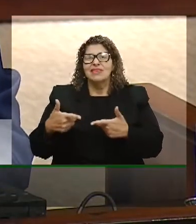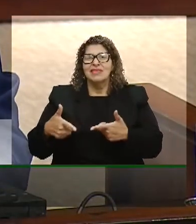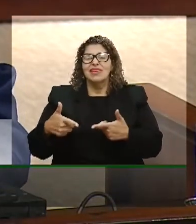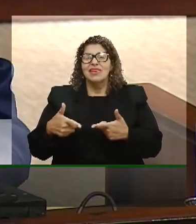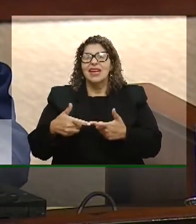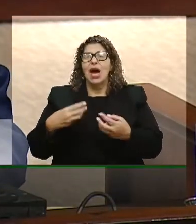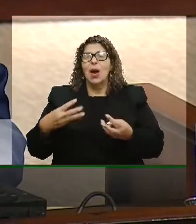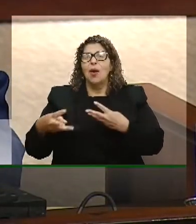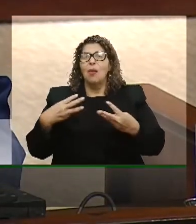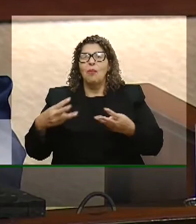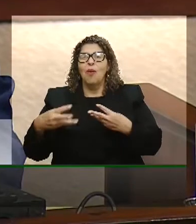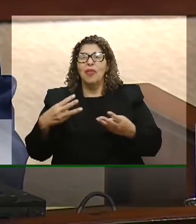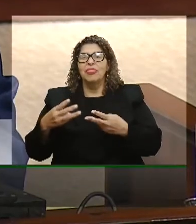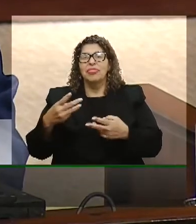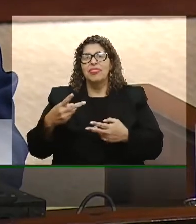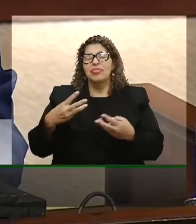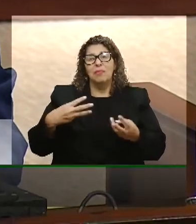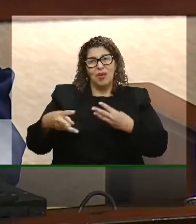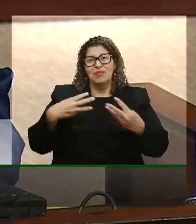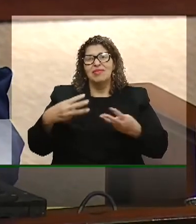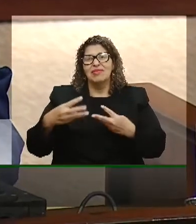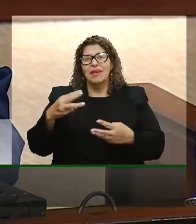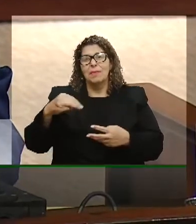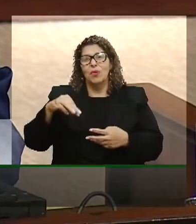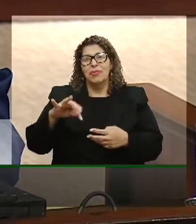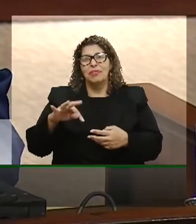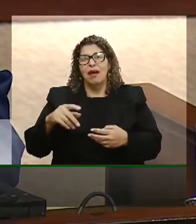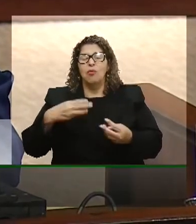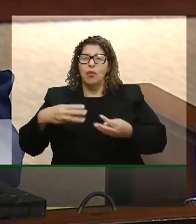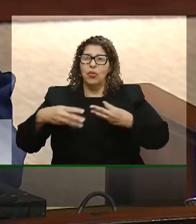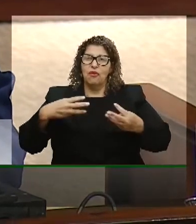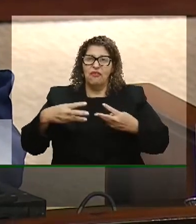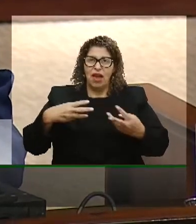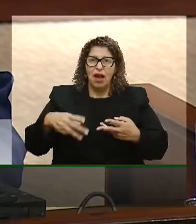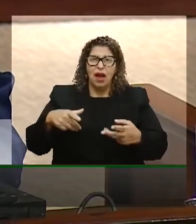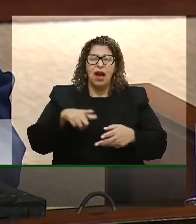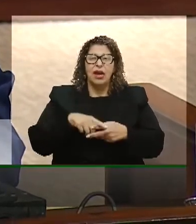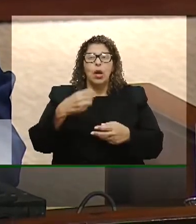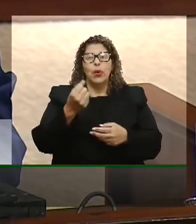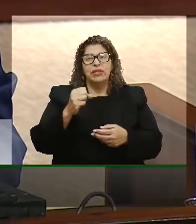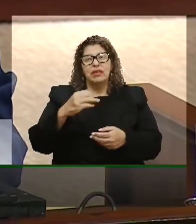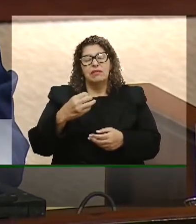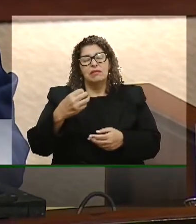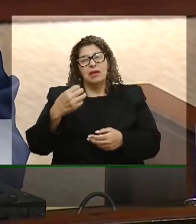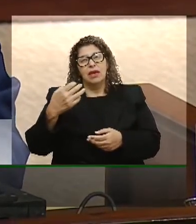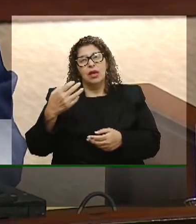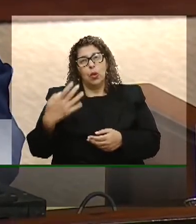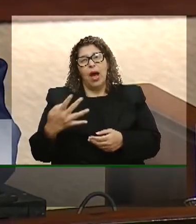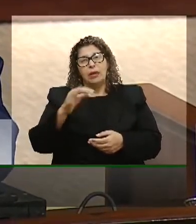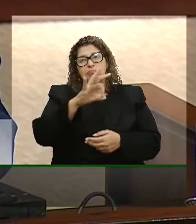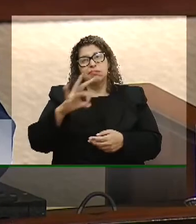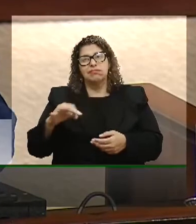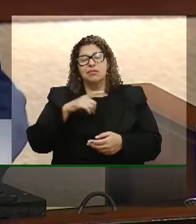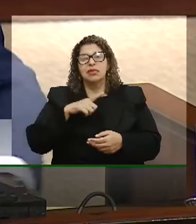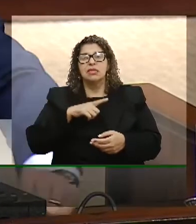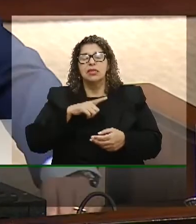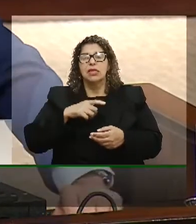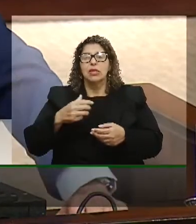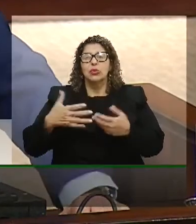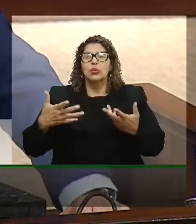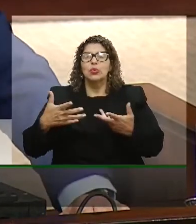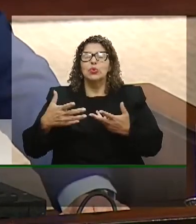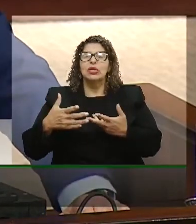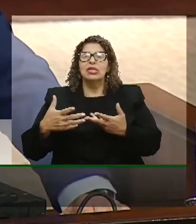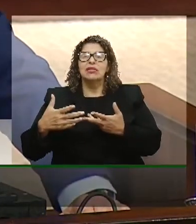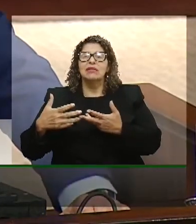mais caro de todos que é o modal rodoviário nós temos oitenta e quatro por cento de tudo que se transporta no Rio